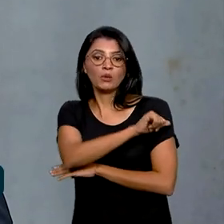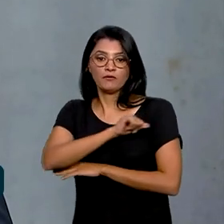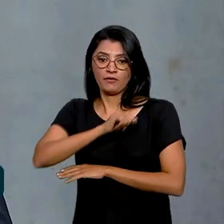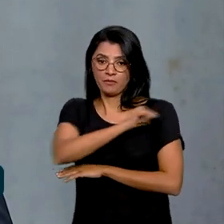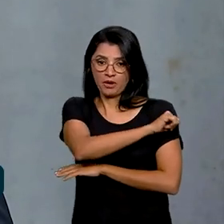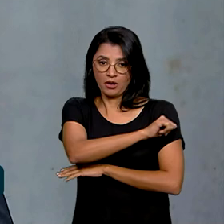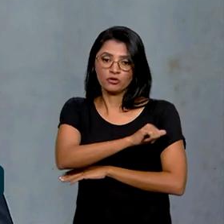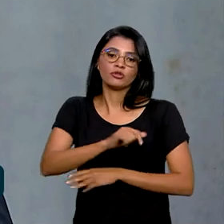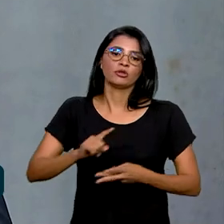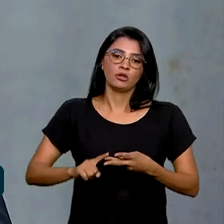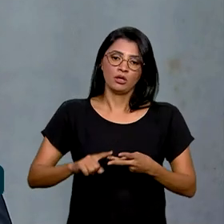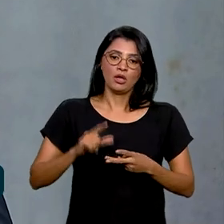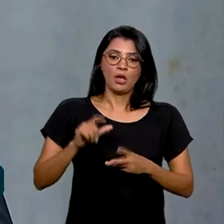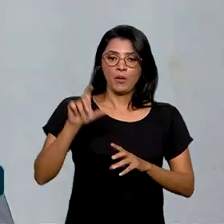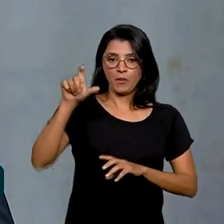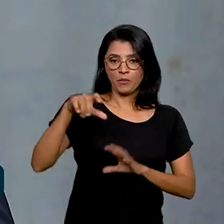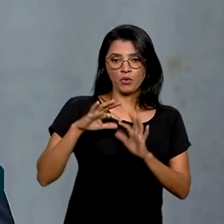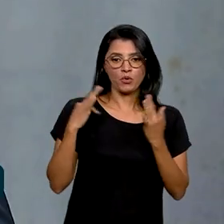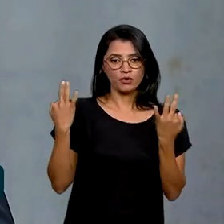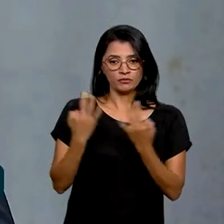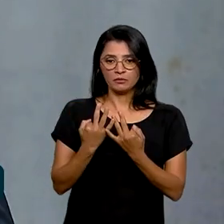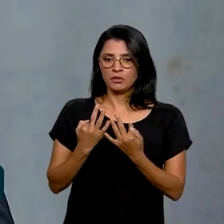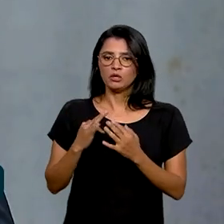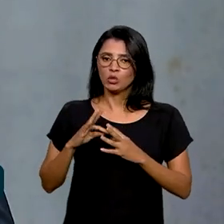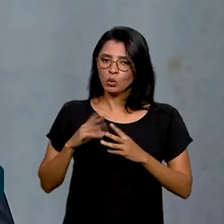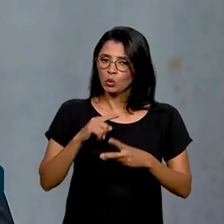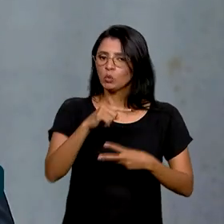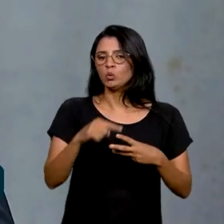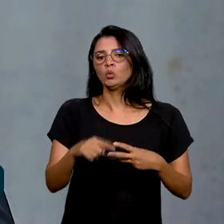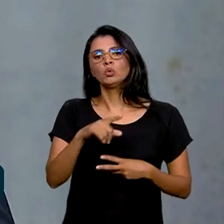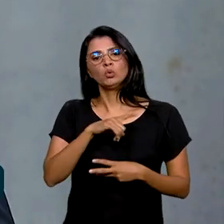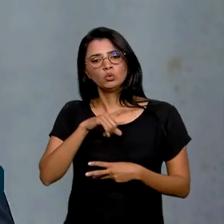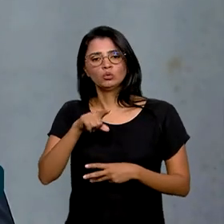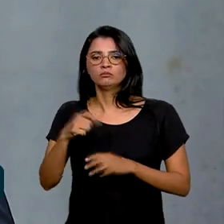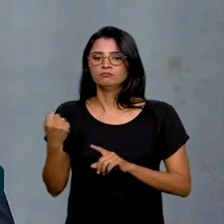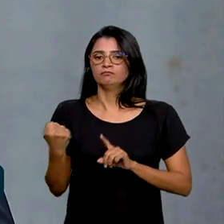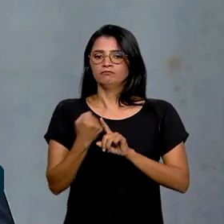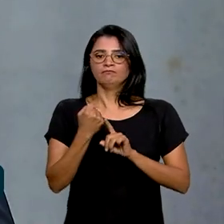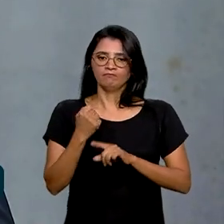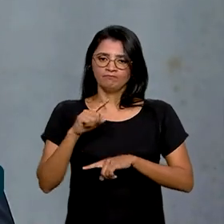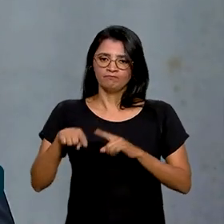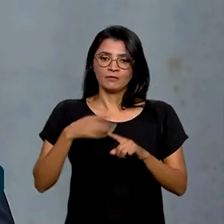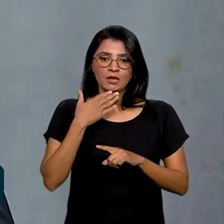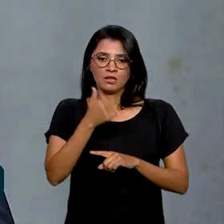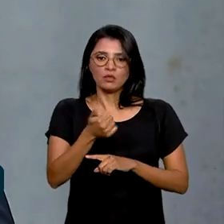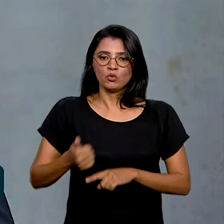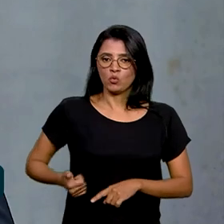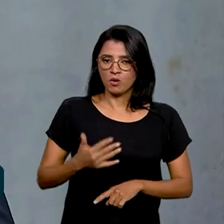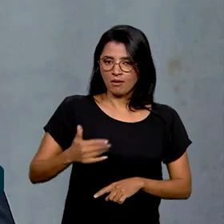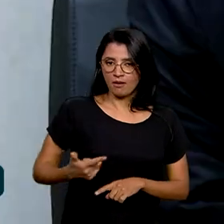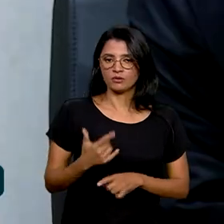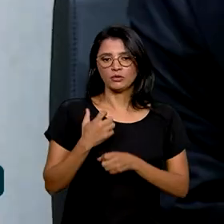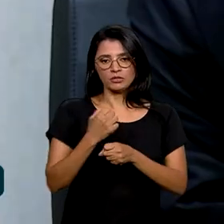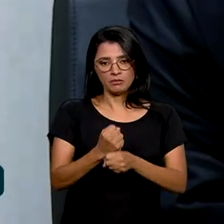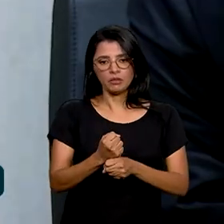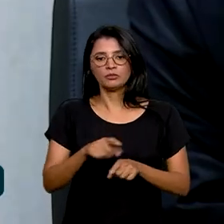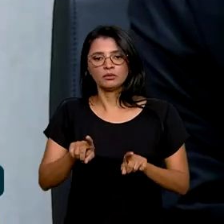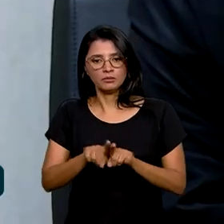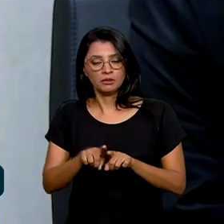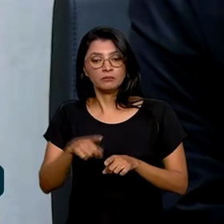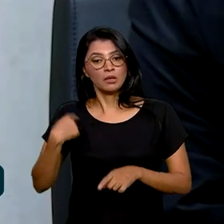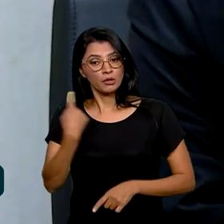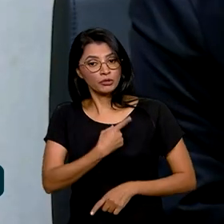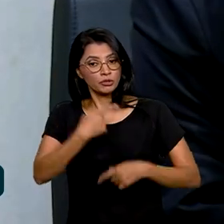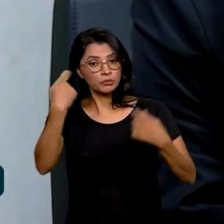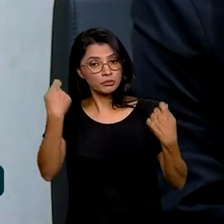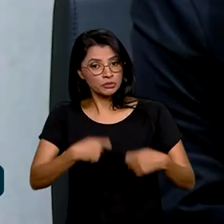o Bolsa Família. Tudo isso impacta do ponto de vista da despesa do orçamento público. Tivemos que